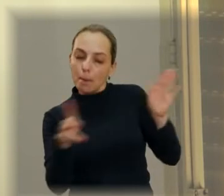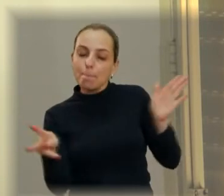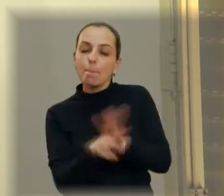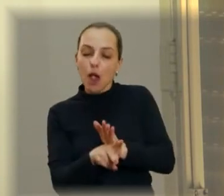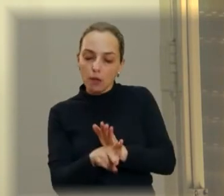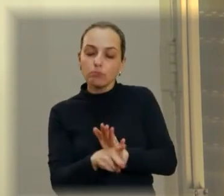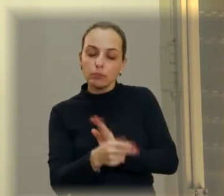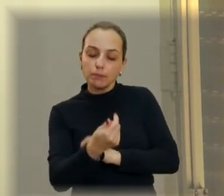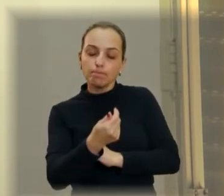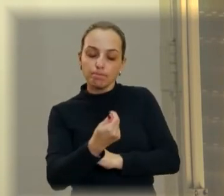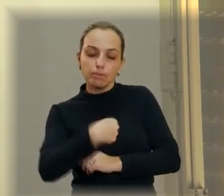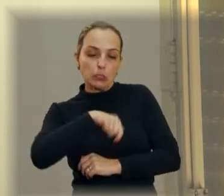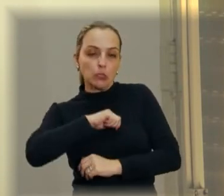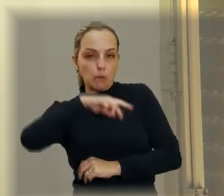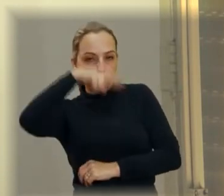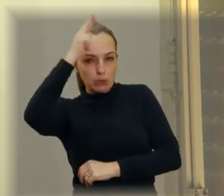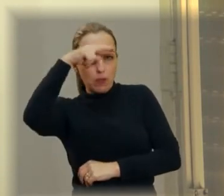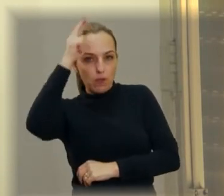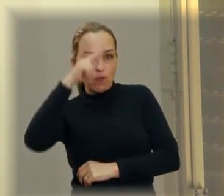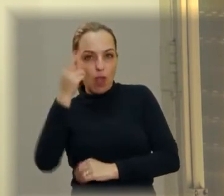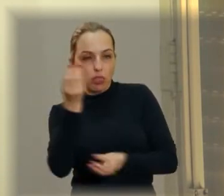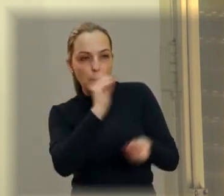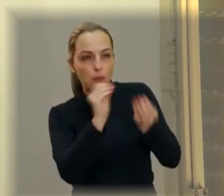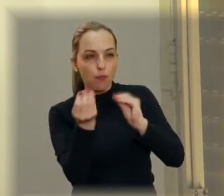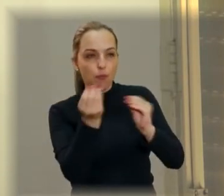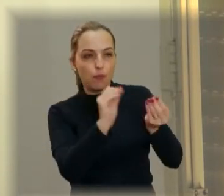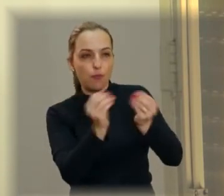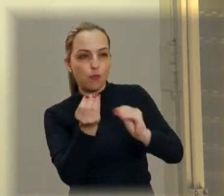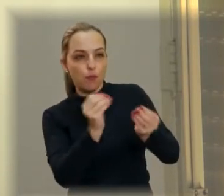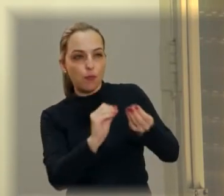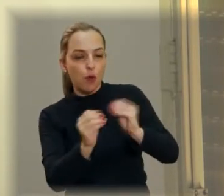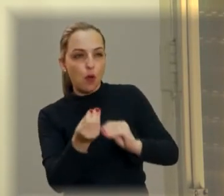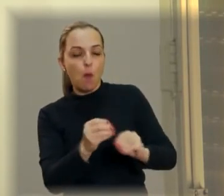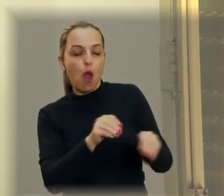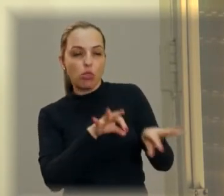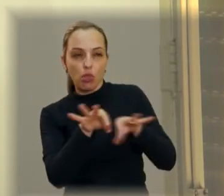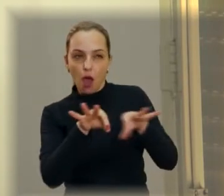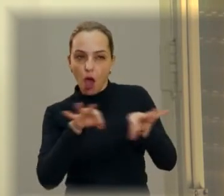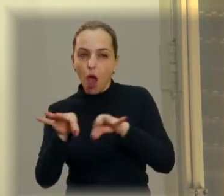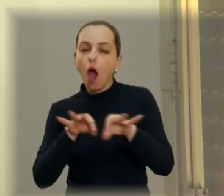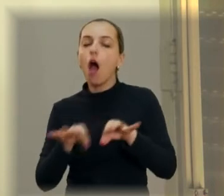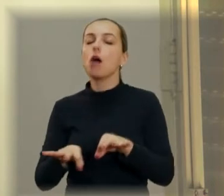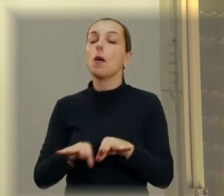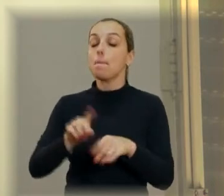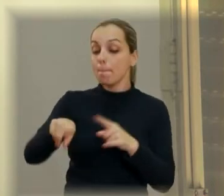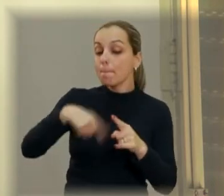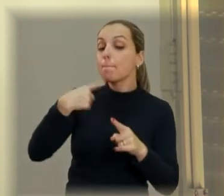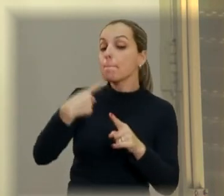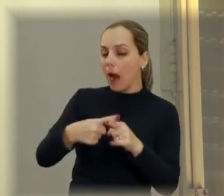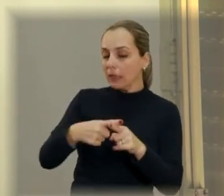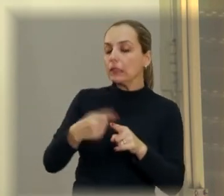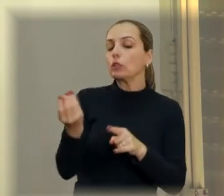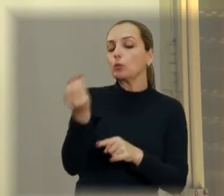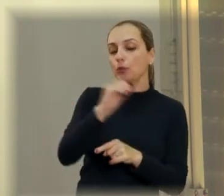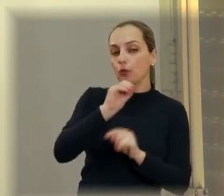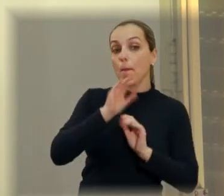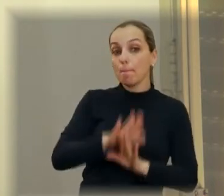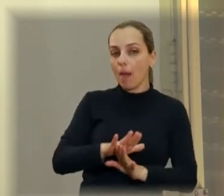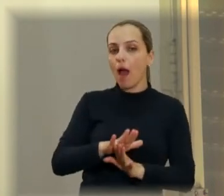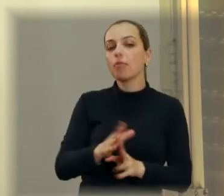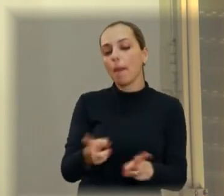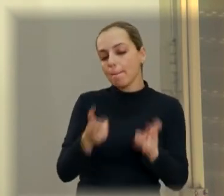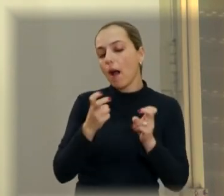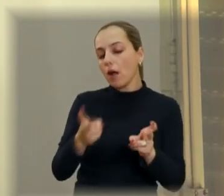.com, que nos próximos dias nós vamos incrementar algumas páginas que ainda estão em construção e mais coisas. Mas já dá para ver o site de uma forma bem